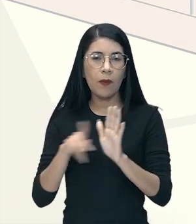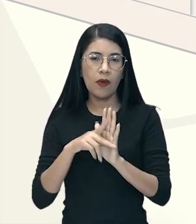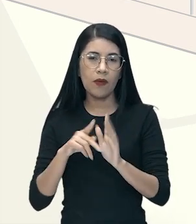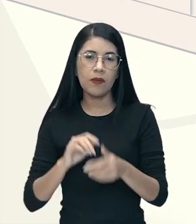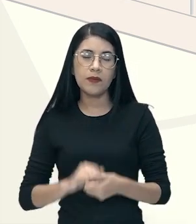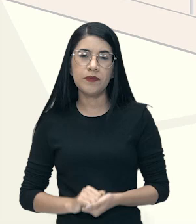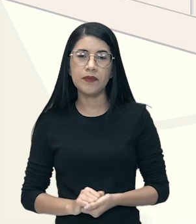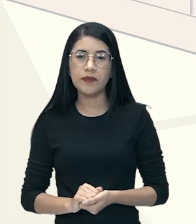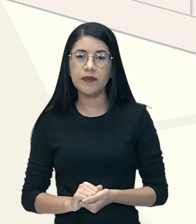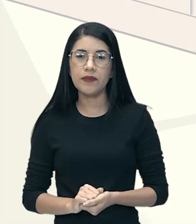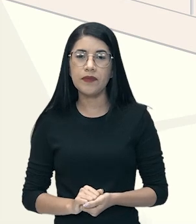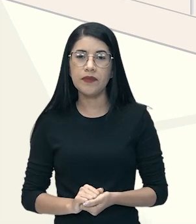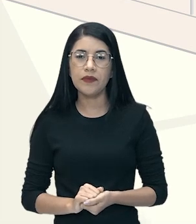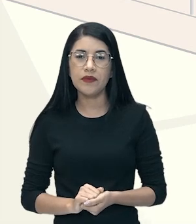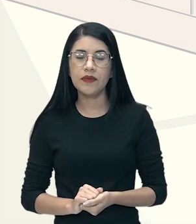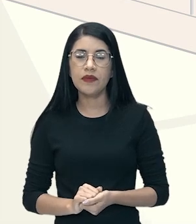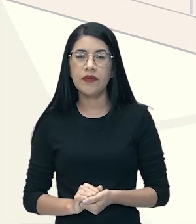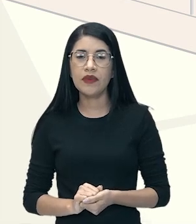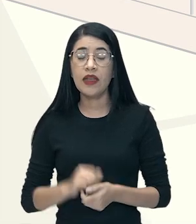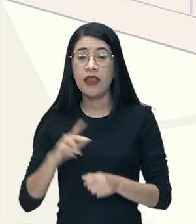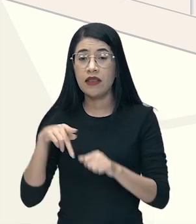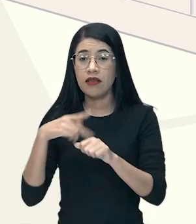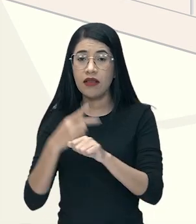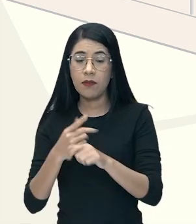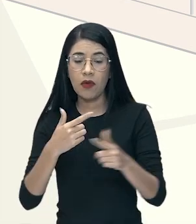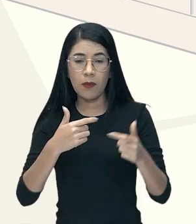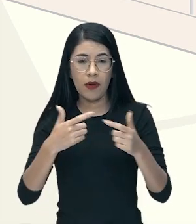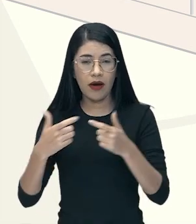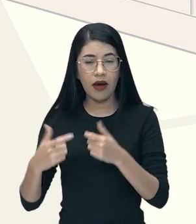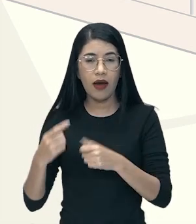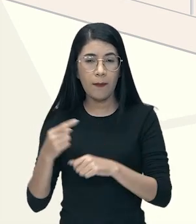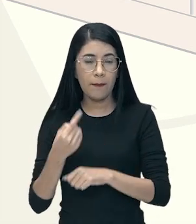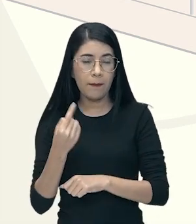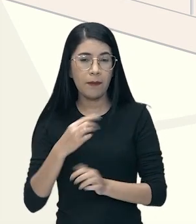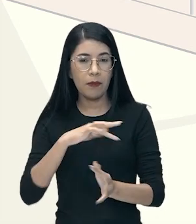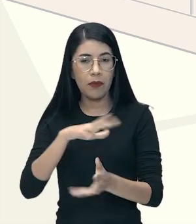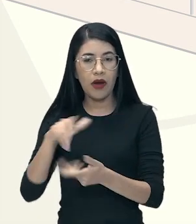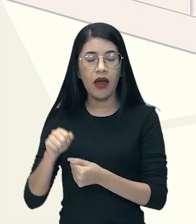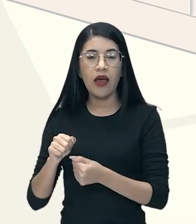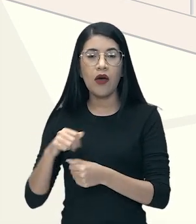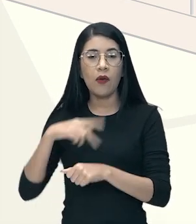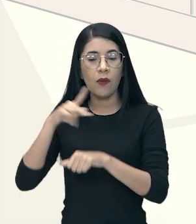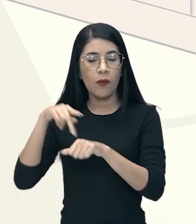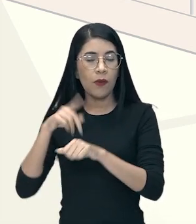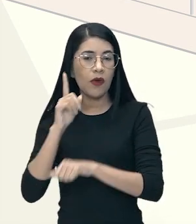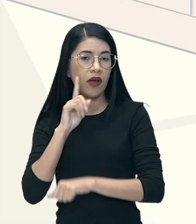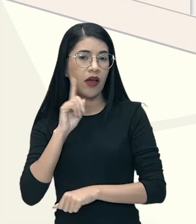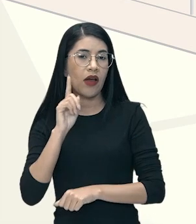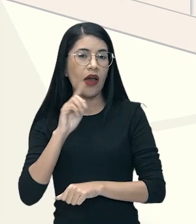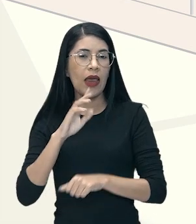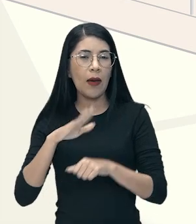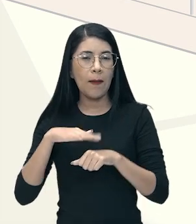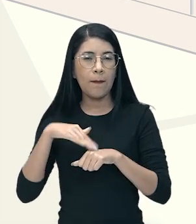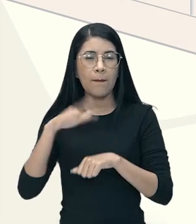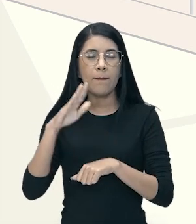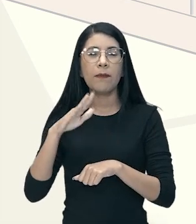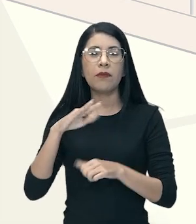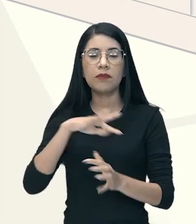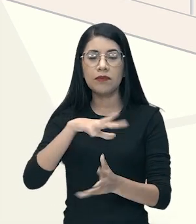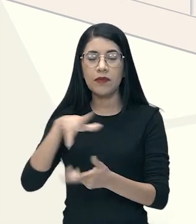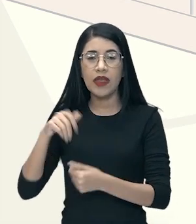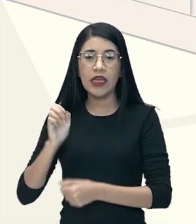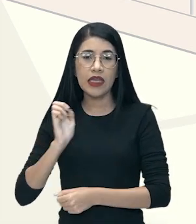Após a Primeira Guerra Mundial, como você deve imaginar, os Estados Unidos se tornaram a maior potência do mundo, economicamente falando.